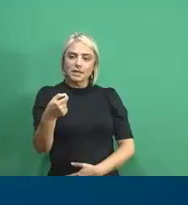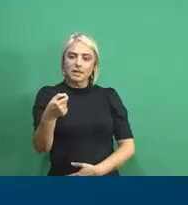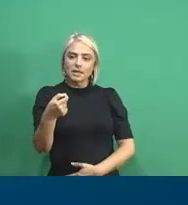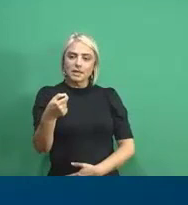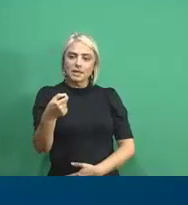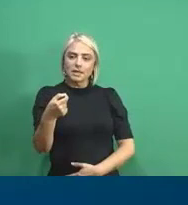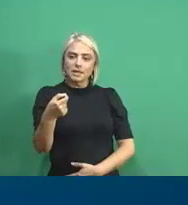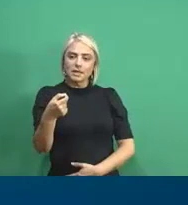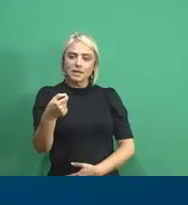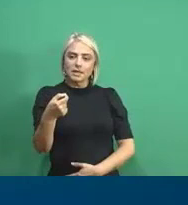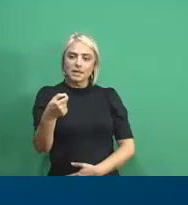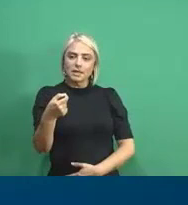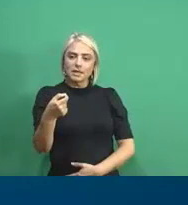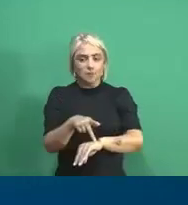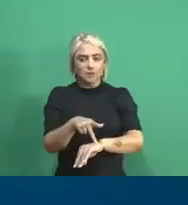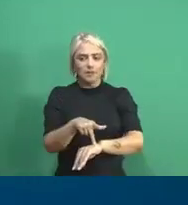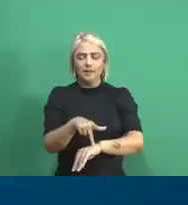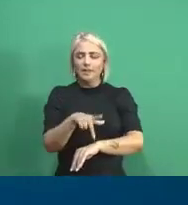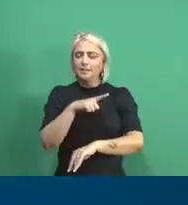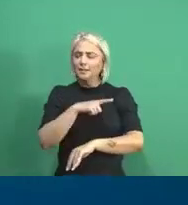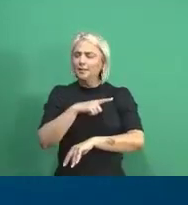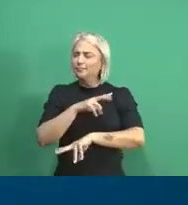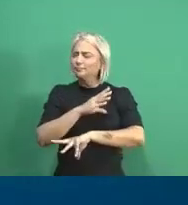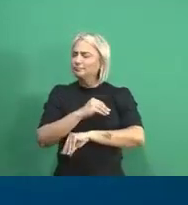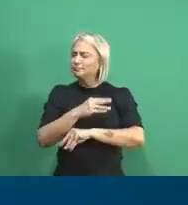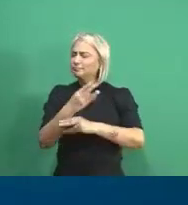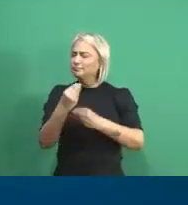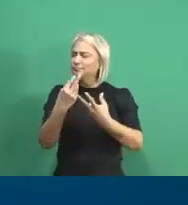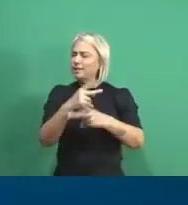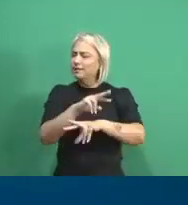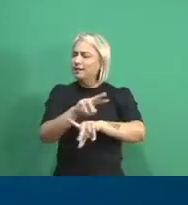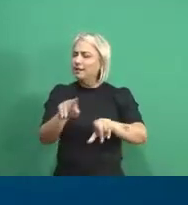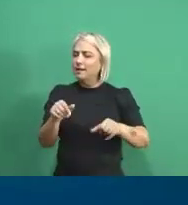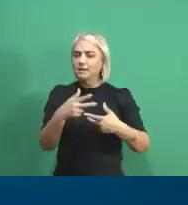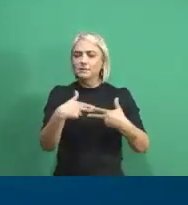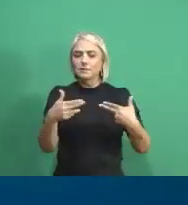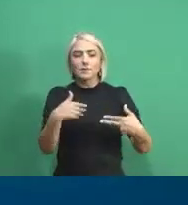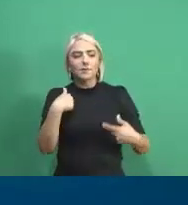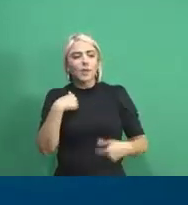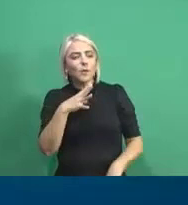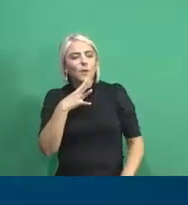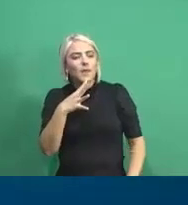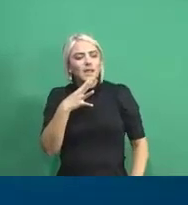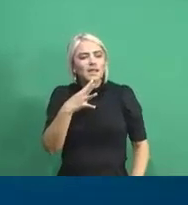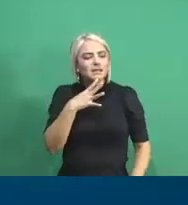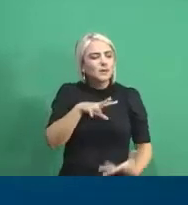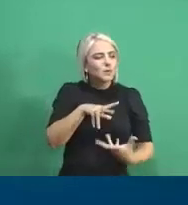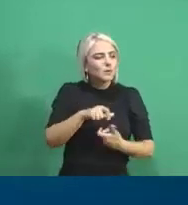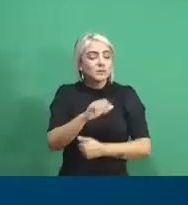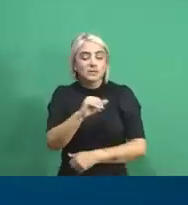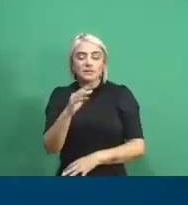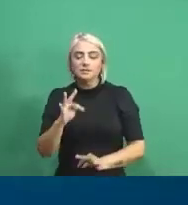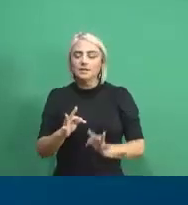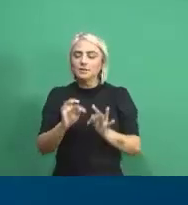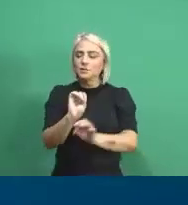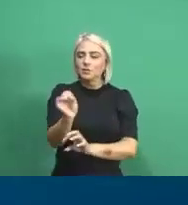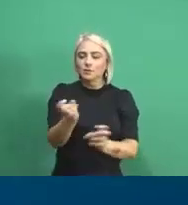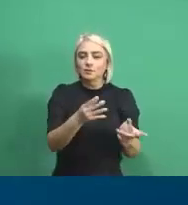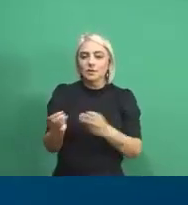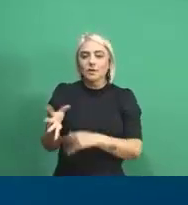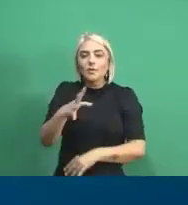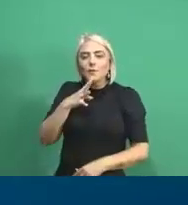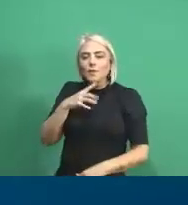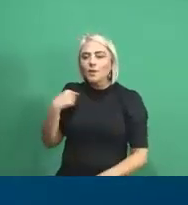no país. tem muita coisa, venha mergulhar nesse mundo de ciência, tecnologia e inovações. E